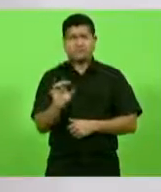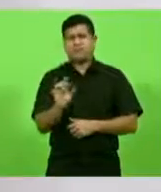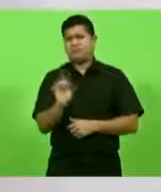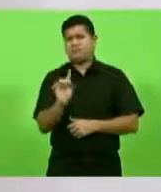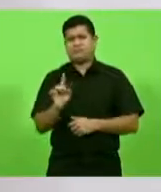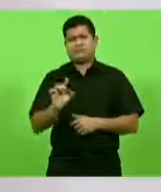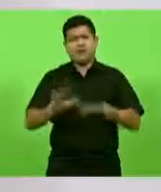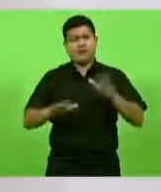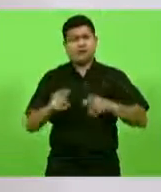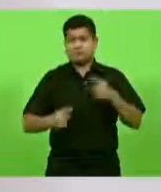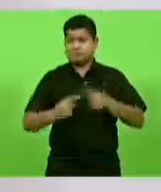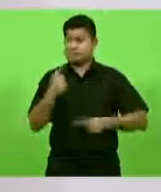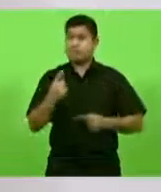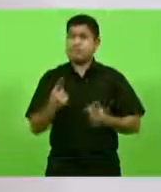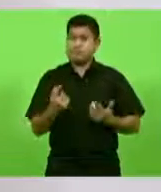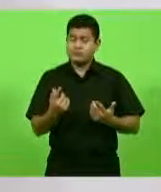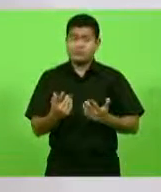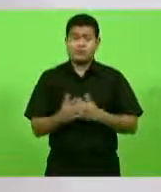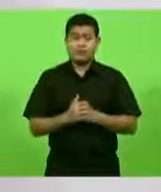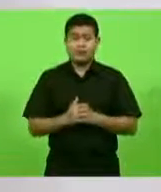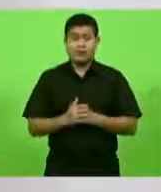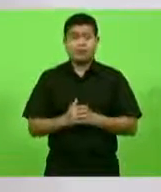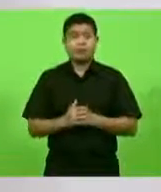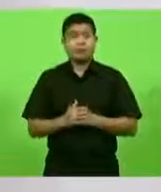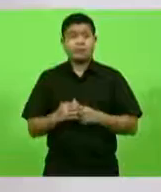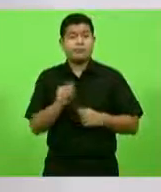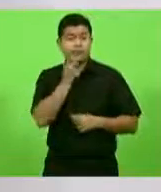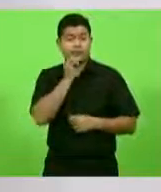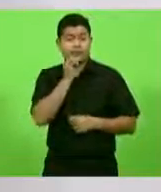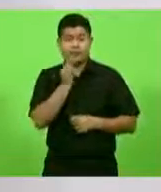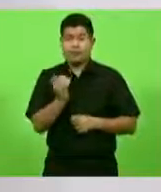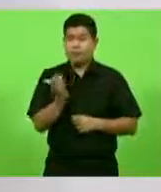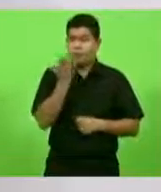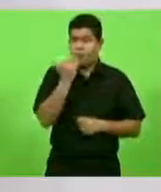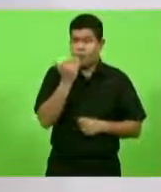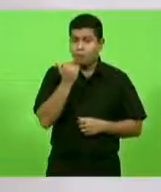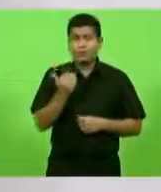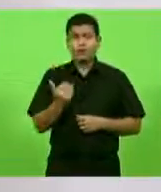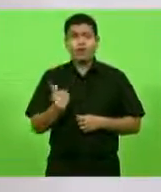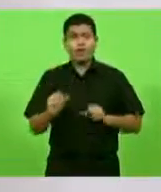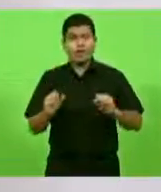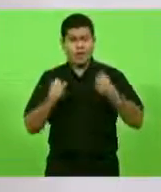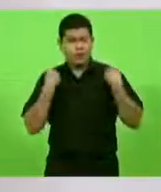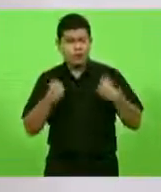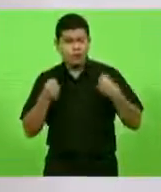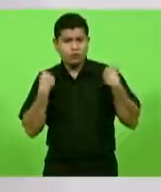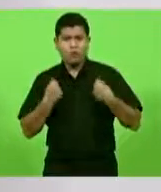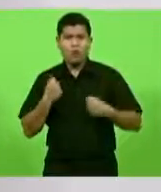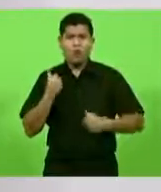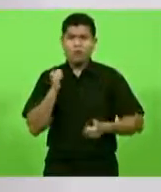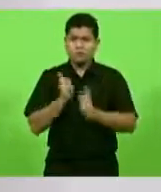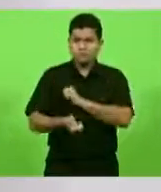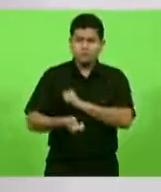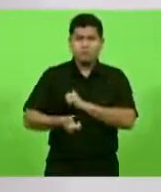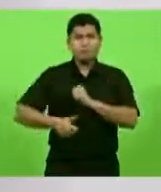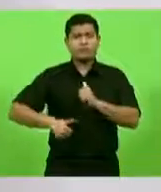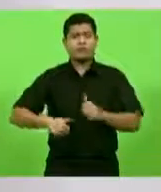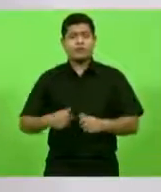você seja saudável. E a alimentação, a prática de esporte, ela vai agregando valor em tudo isso.